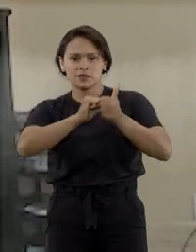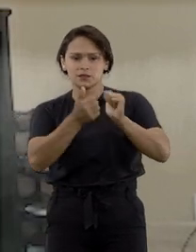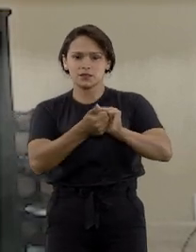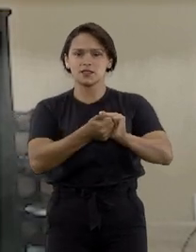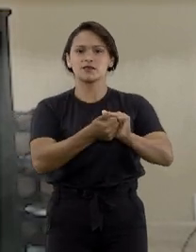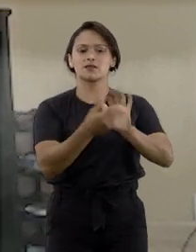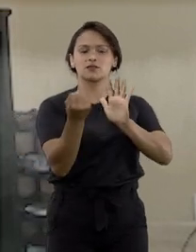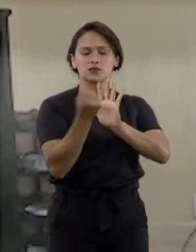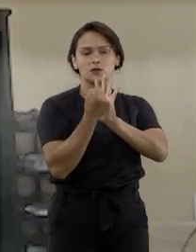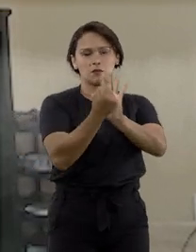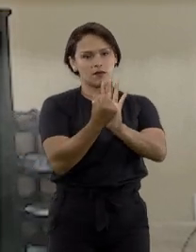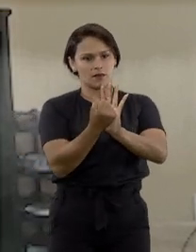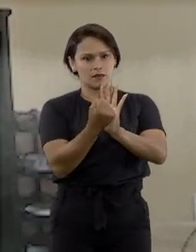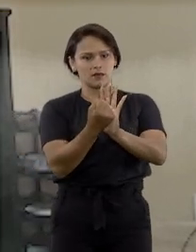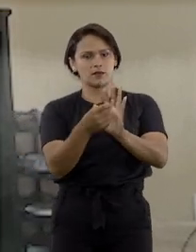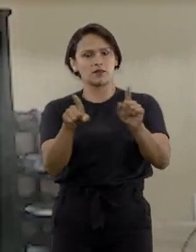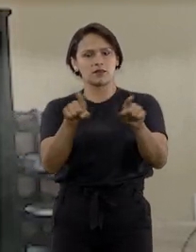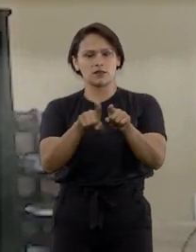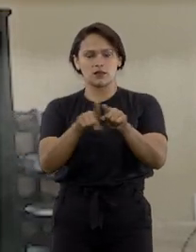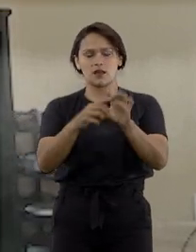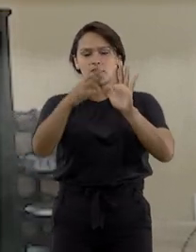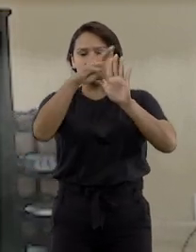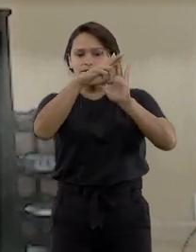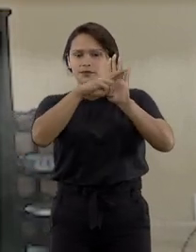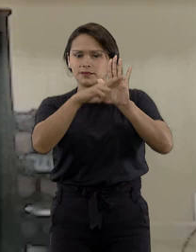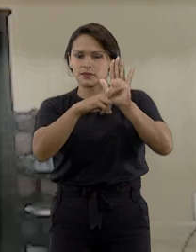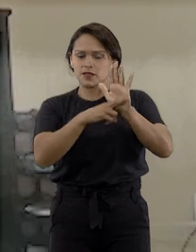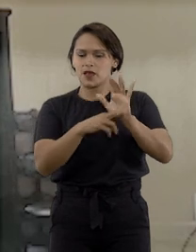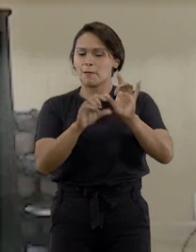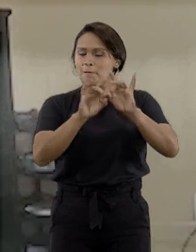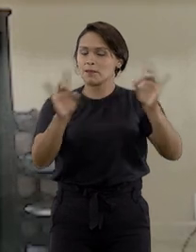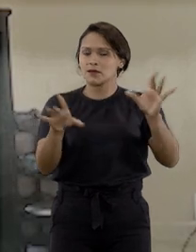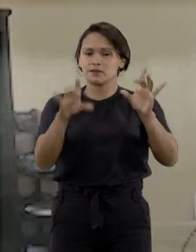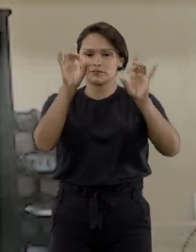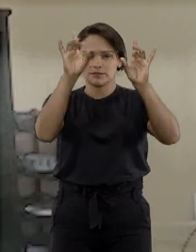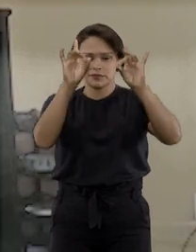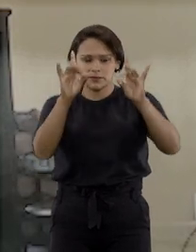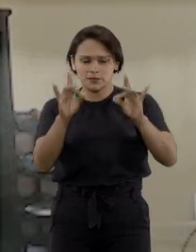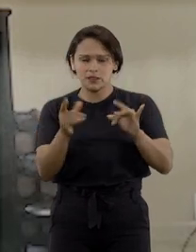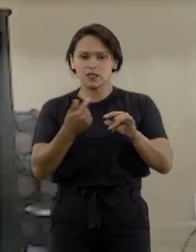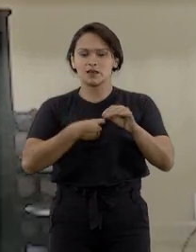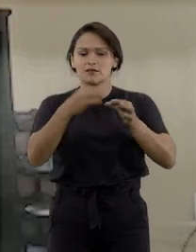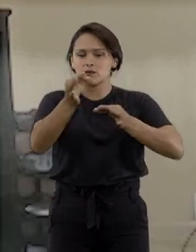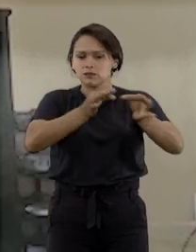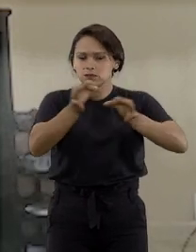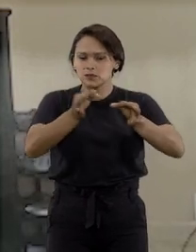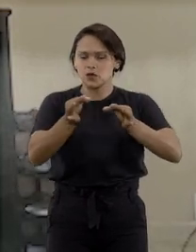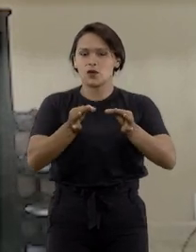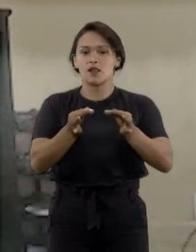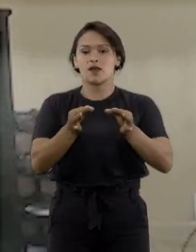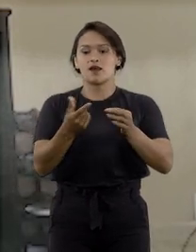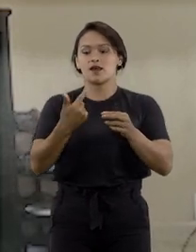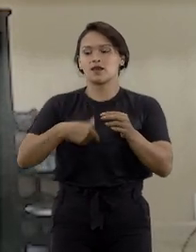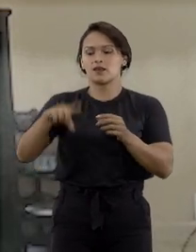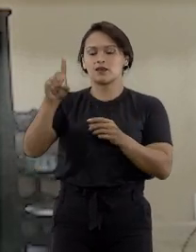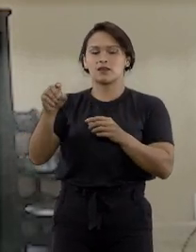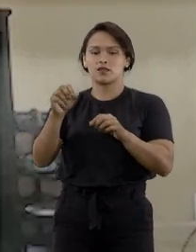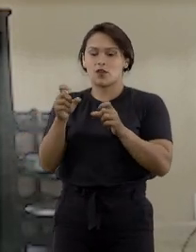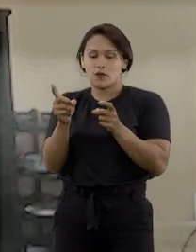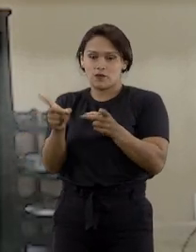marcas para fixar aquelas regras mais específicas que vão regular a relação entre o